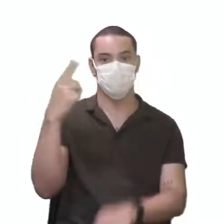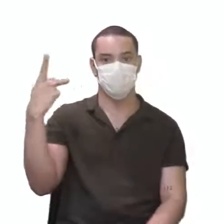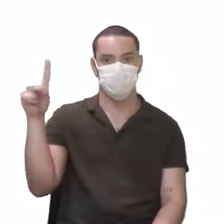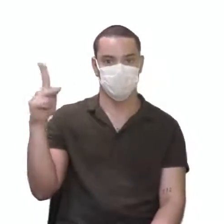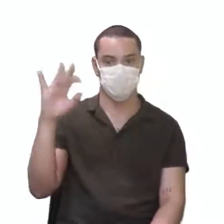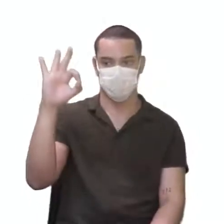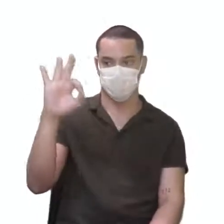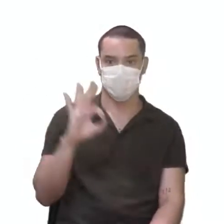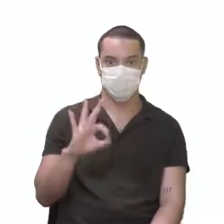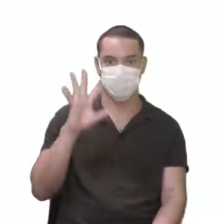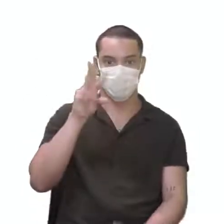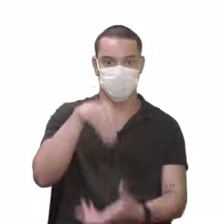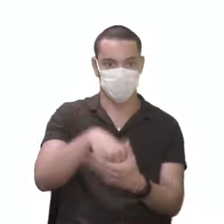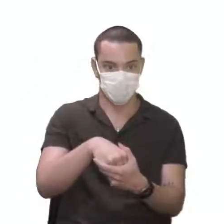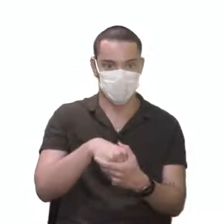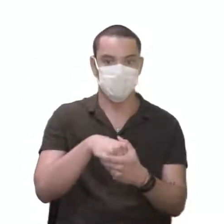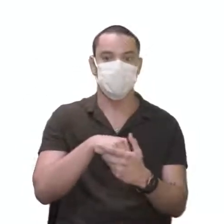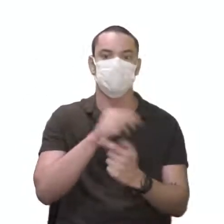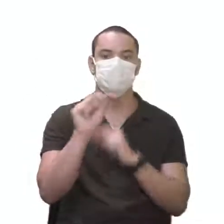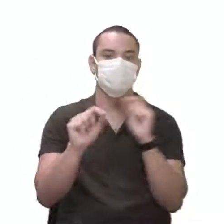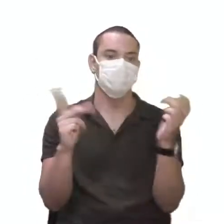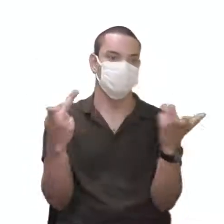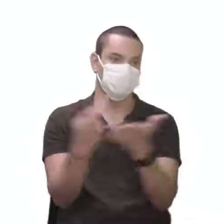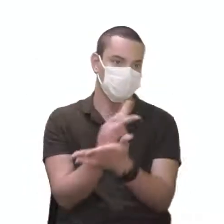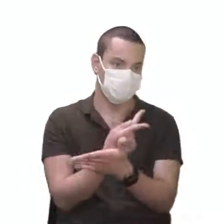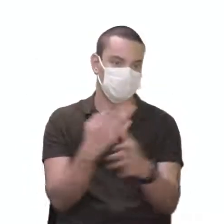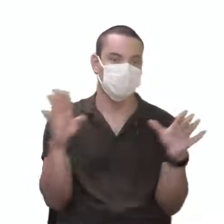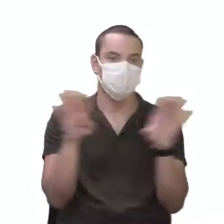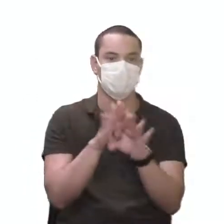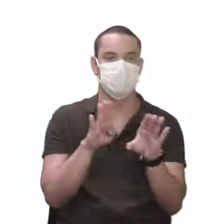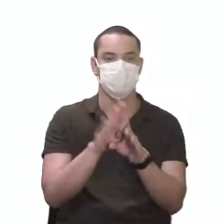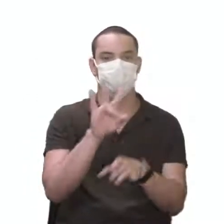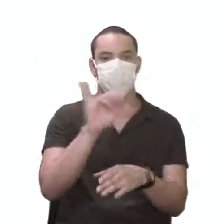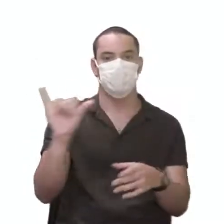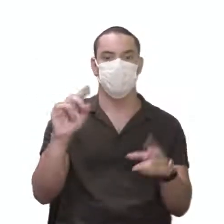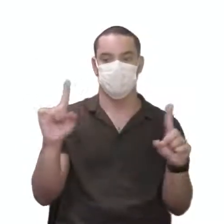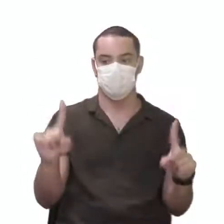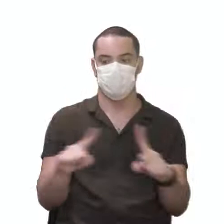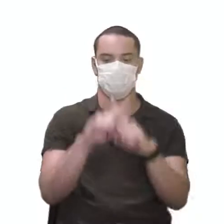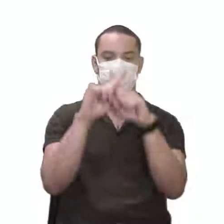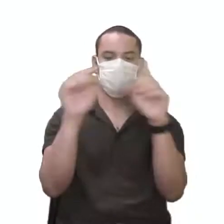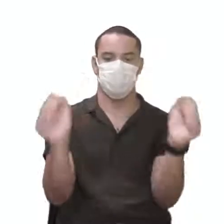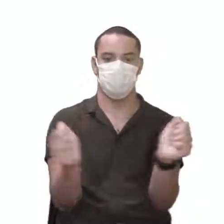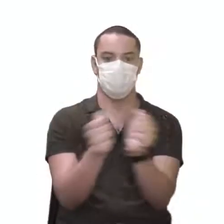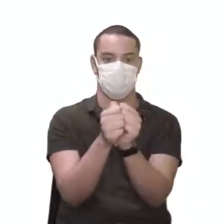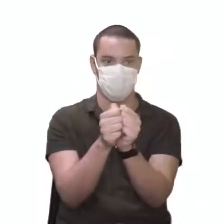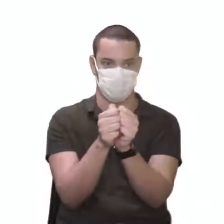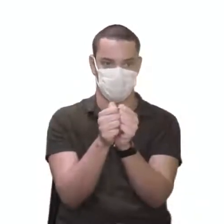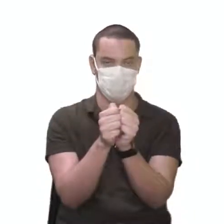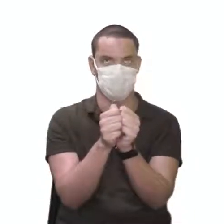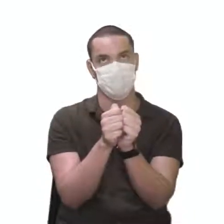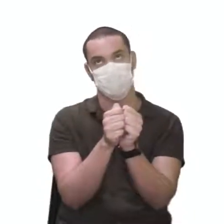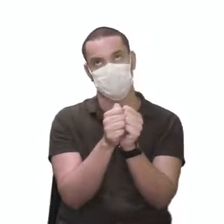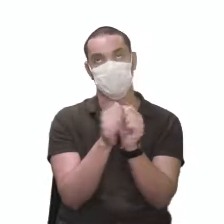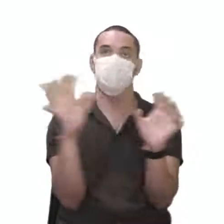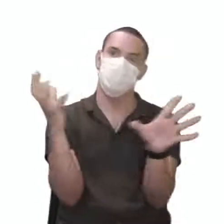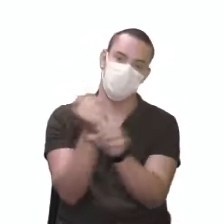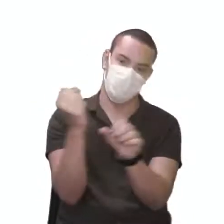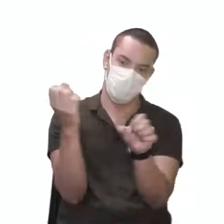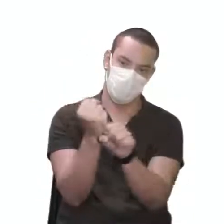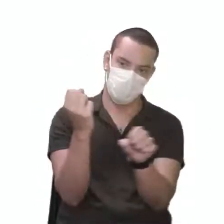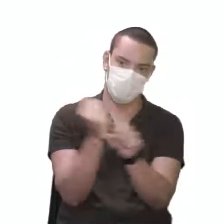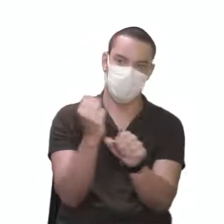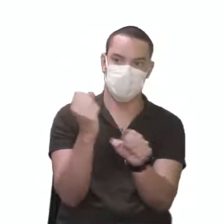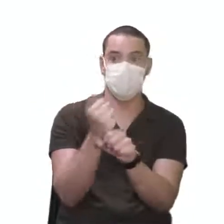proporção desse evento que aconteceu e você vai multiplicar, aliás, somar